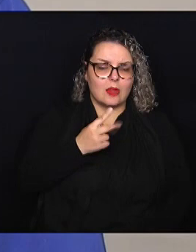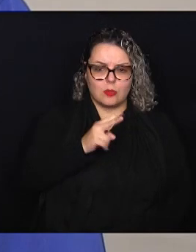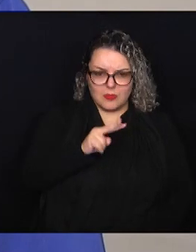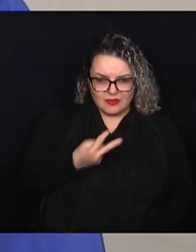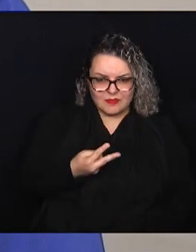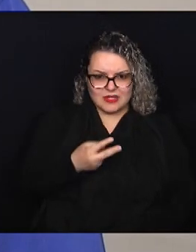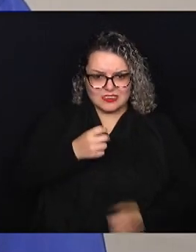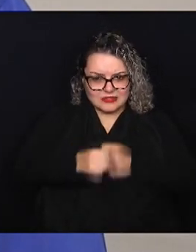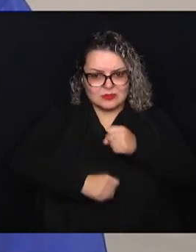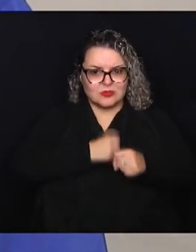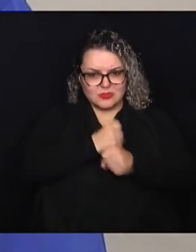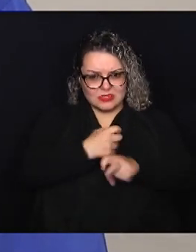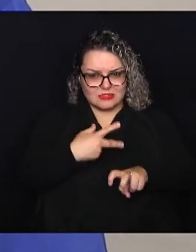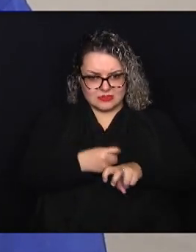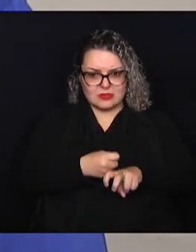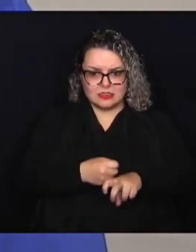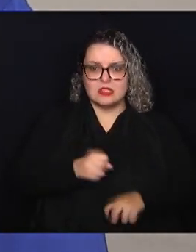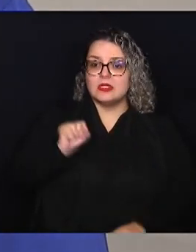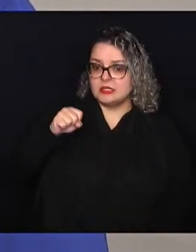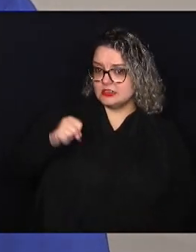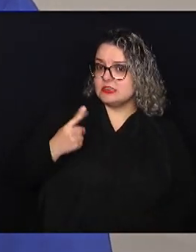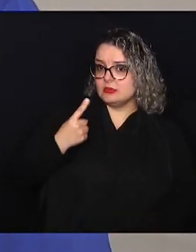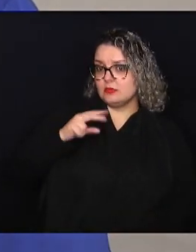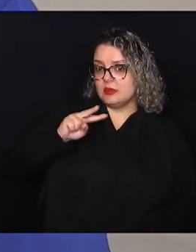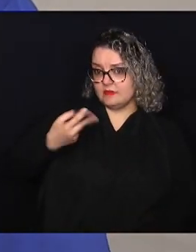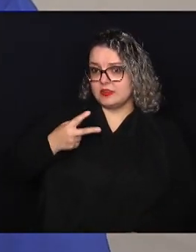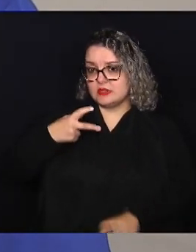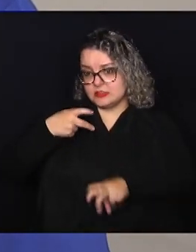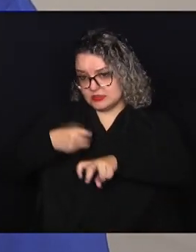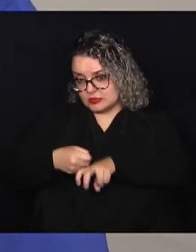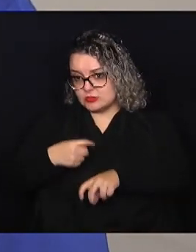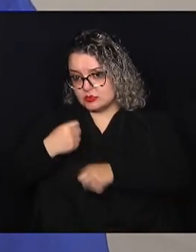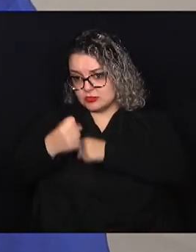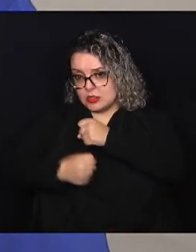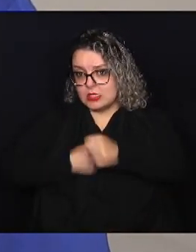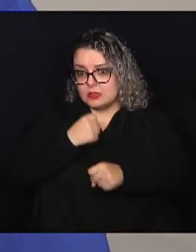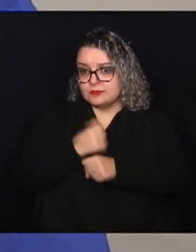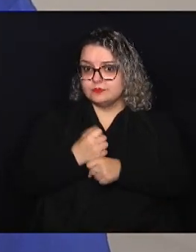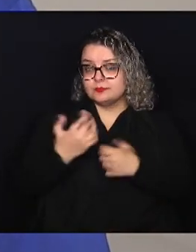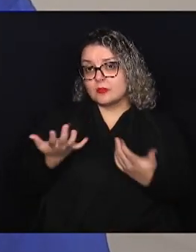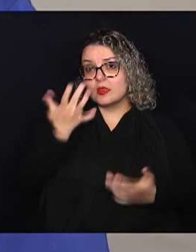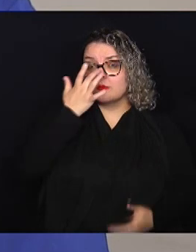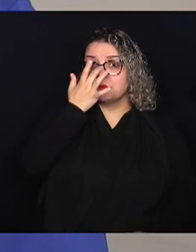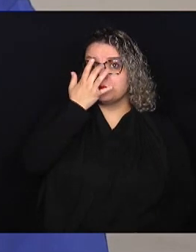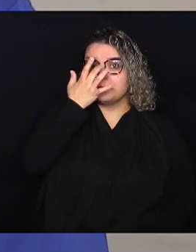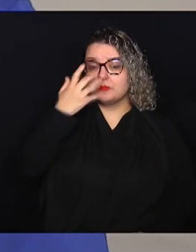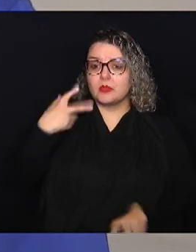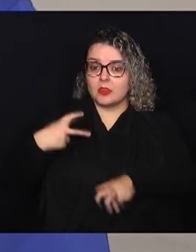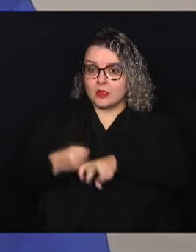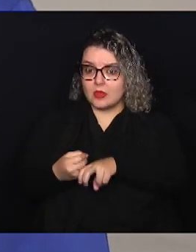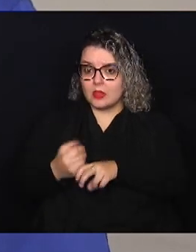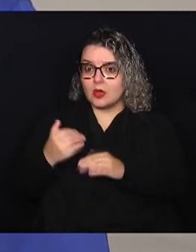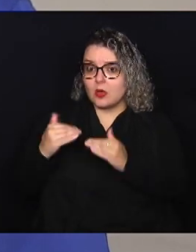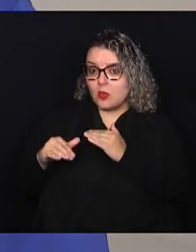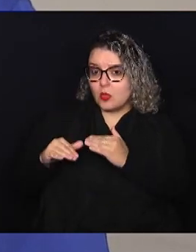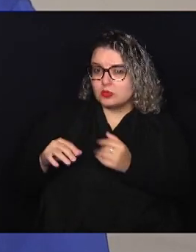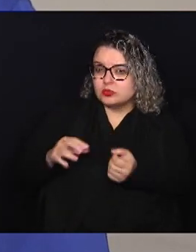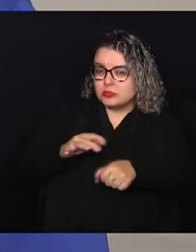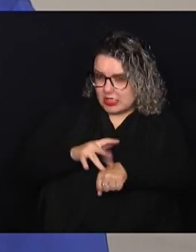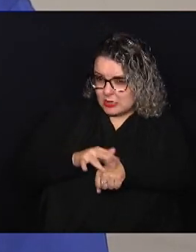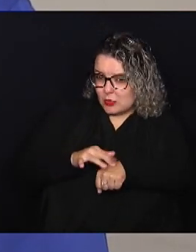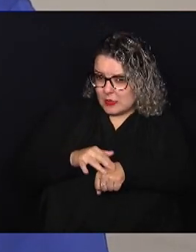por ano essa vacina? É uma vez por ano. A vacina contra a raiva é muito